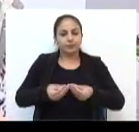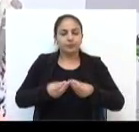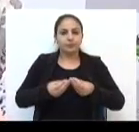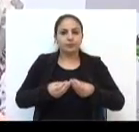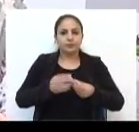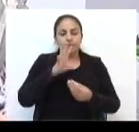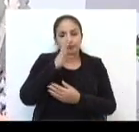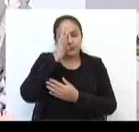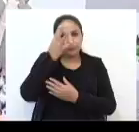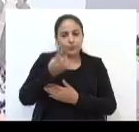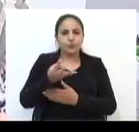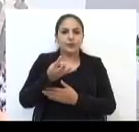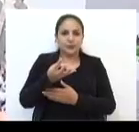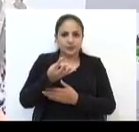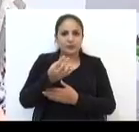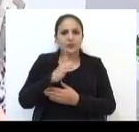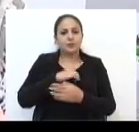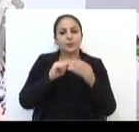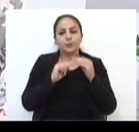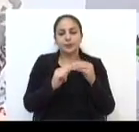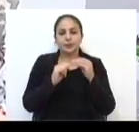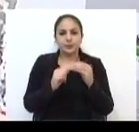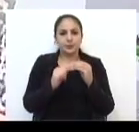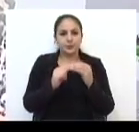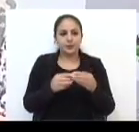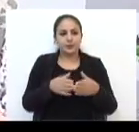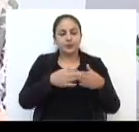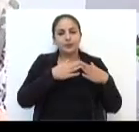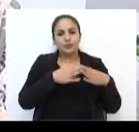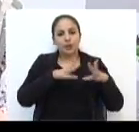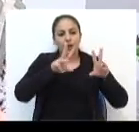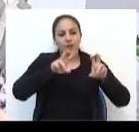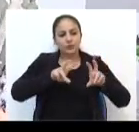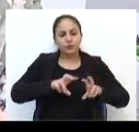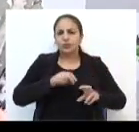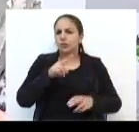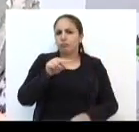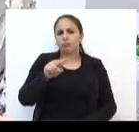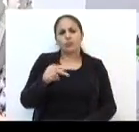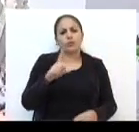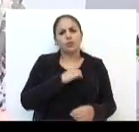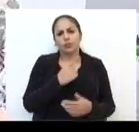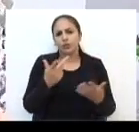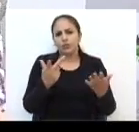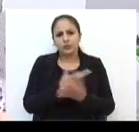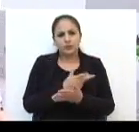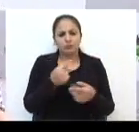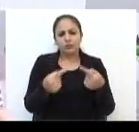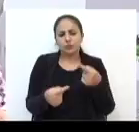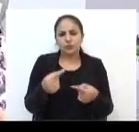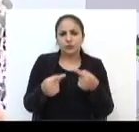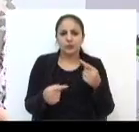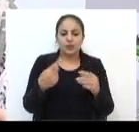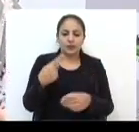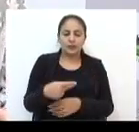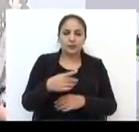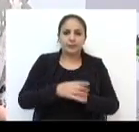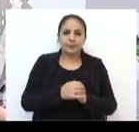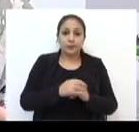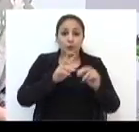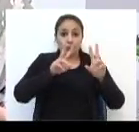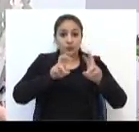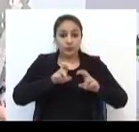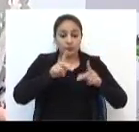encaminhamentos, providências, e, principalmente, defendi pautas que nunca haviam sido debatidas nesta